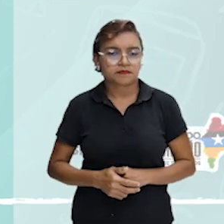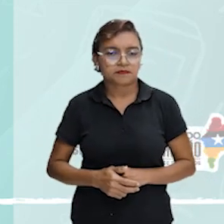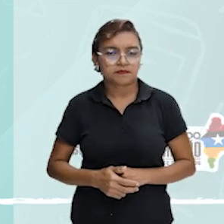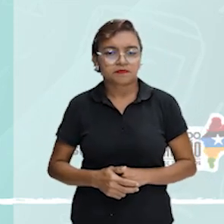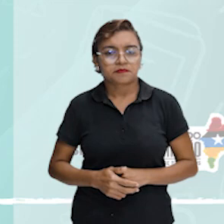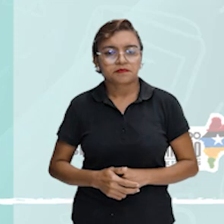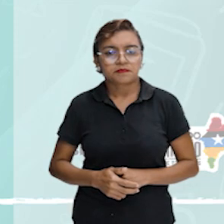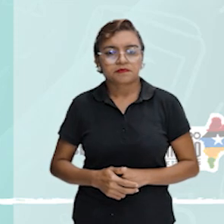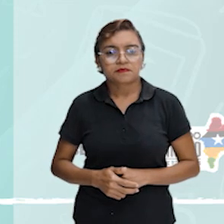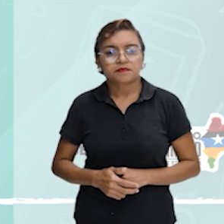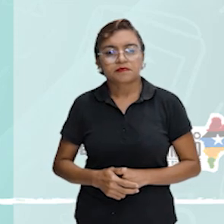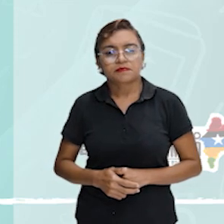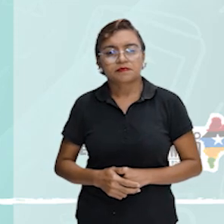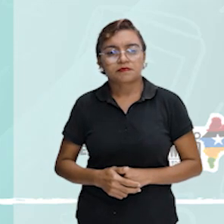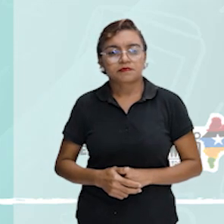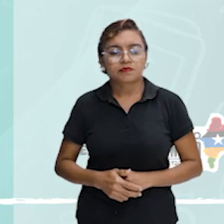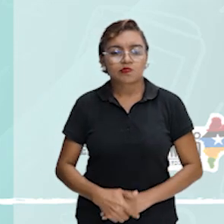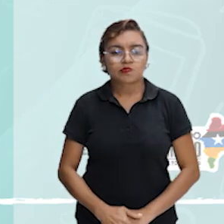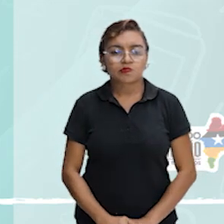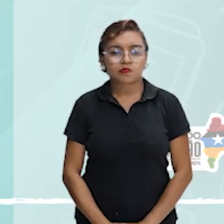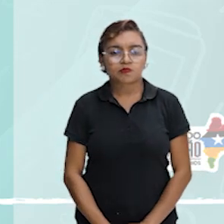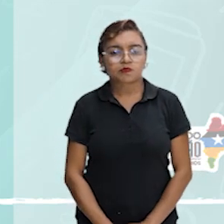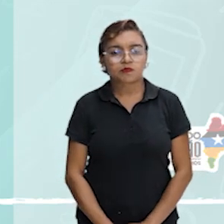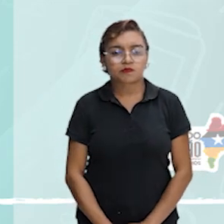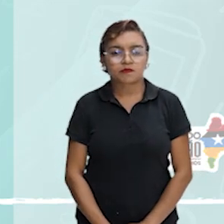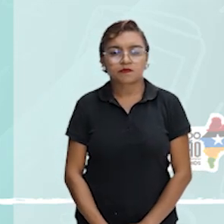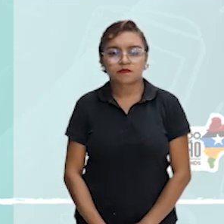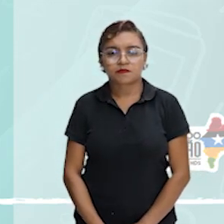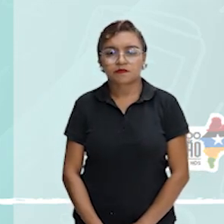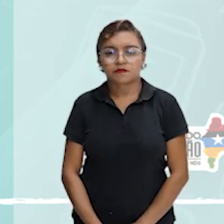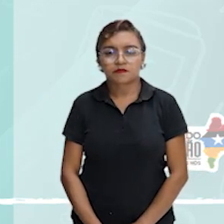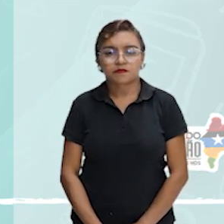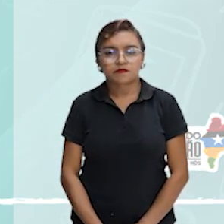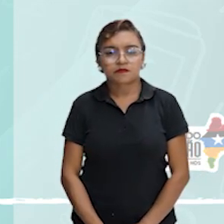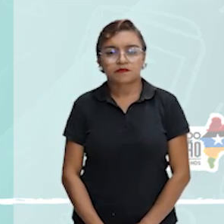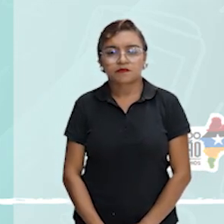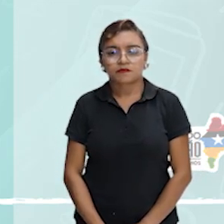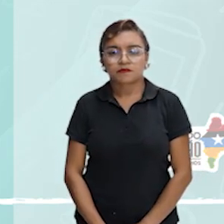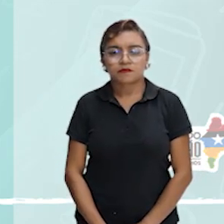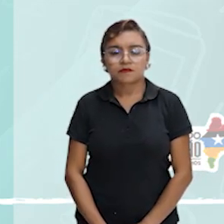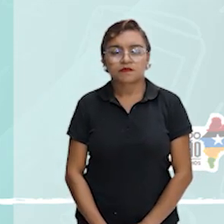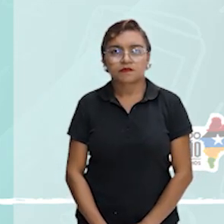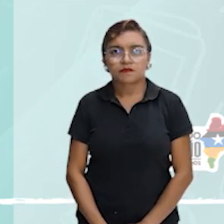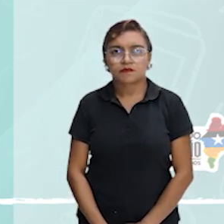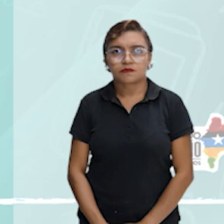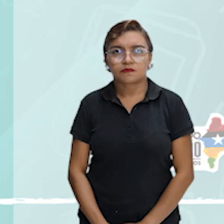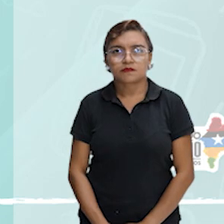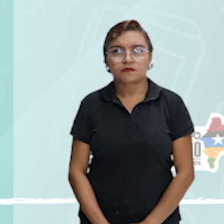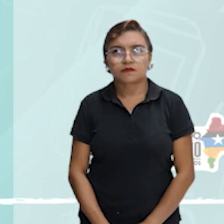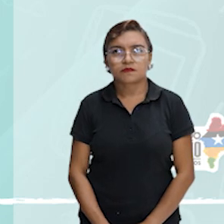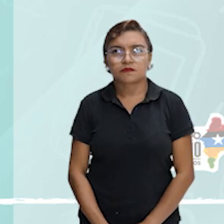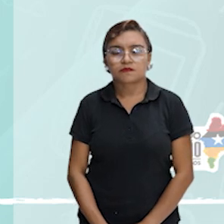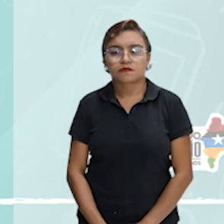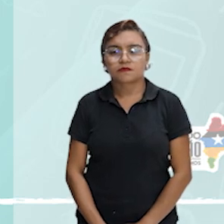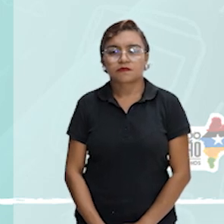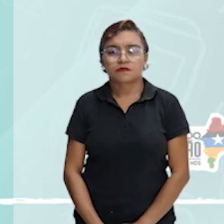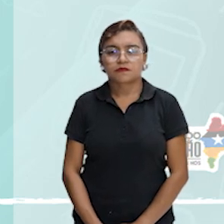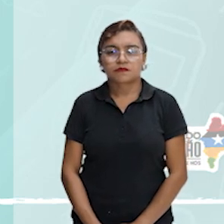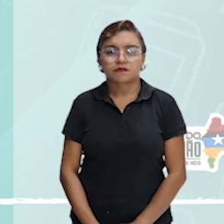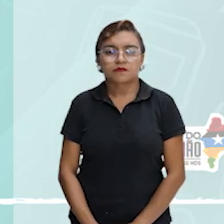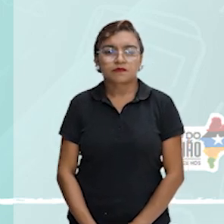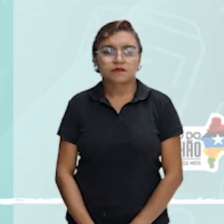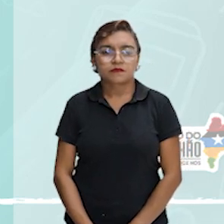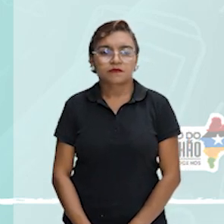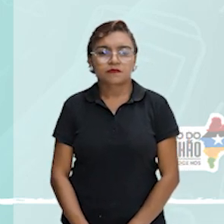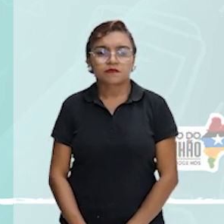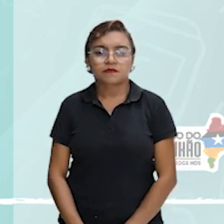Avaliada a taxa de crescimento da carapaça do animal, o zoologista calculou por aproximação que este teria